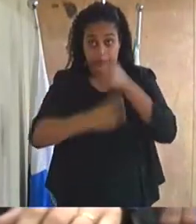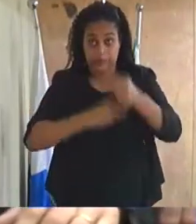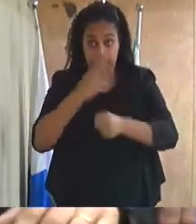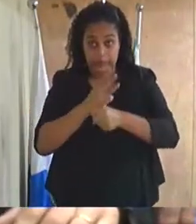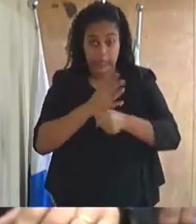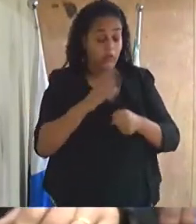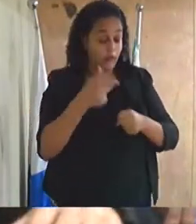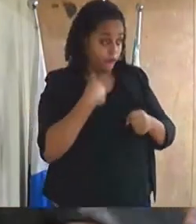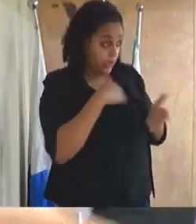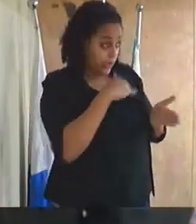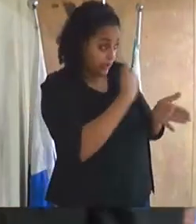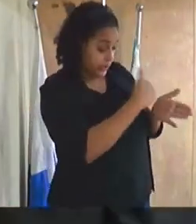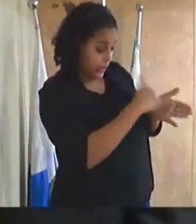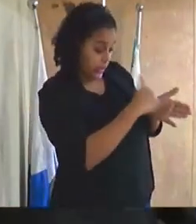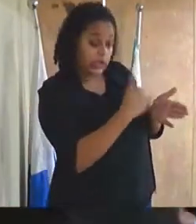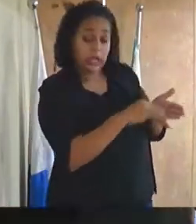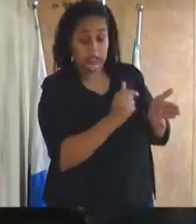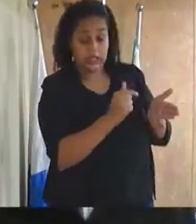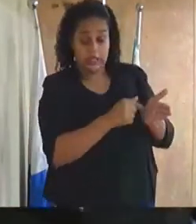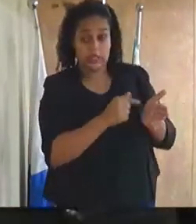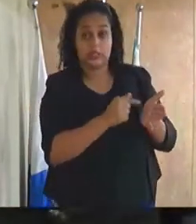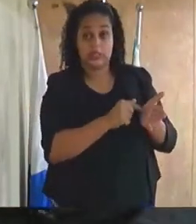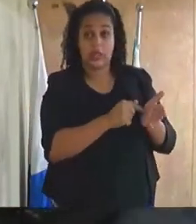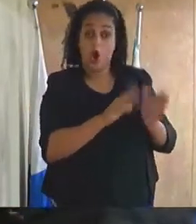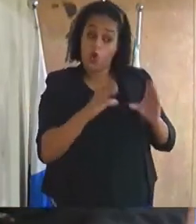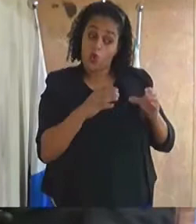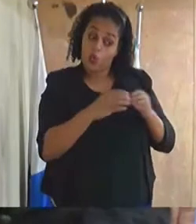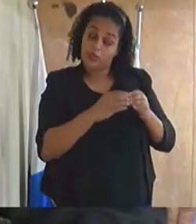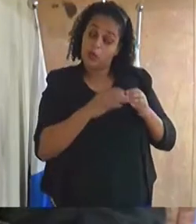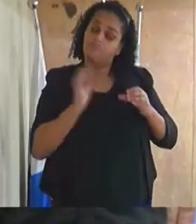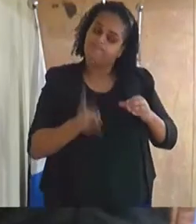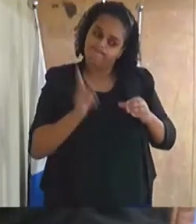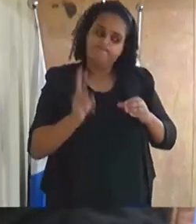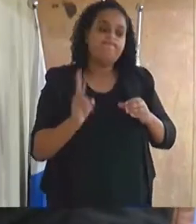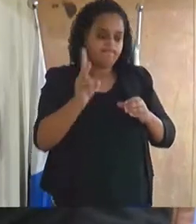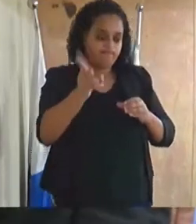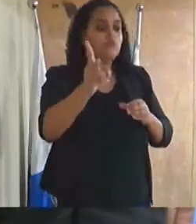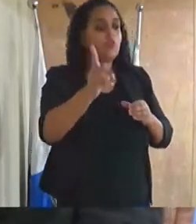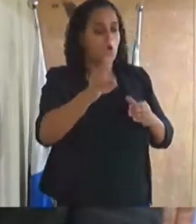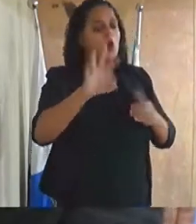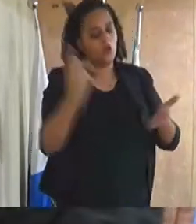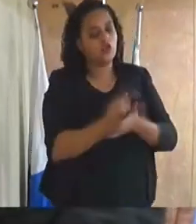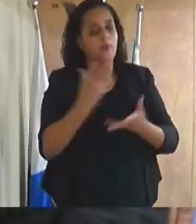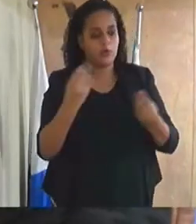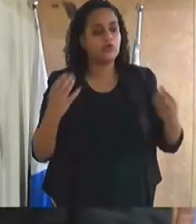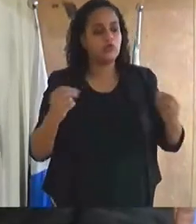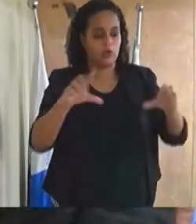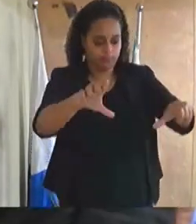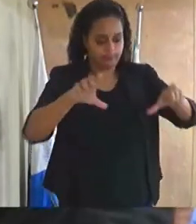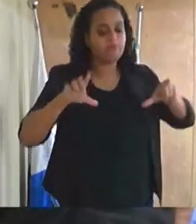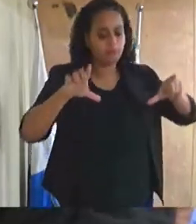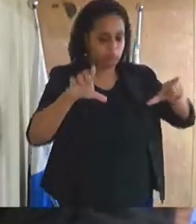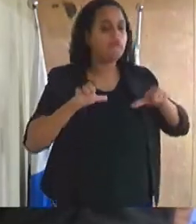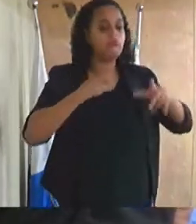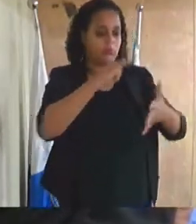secretaria a comissão foi muito atuante eu recebi inúmeros ofícios da